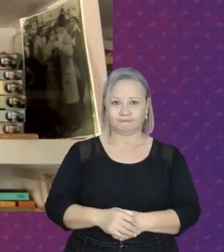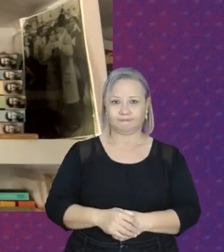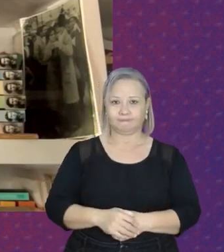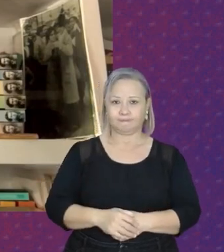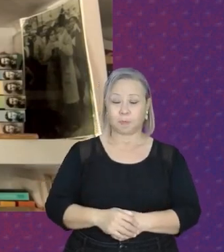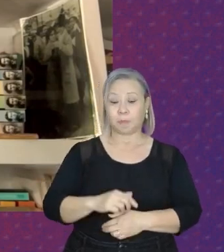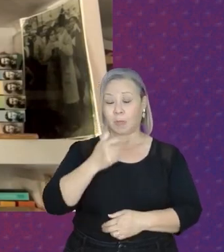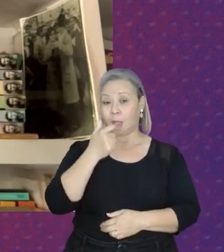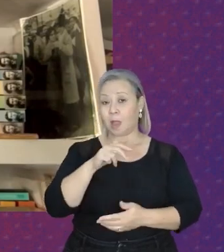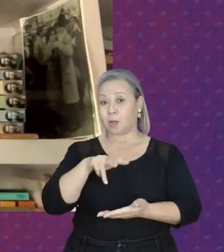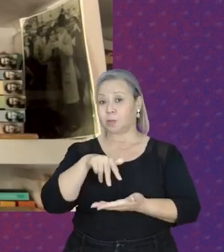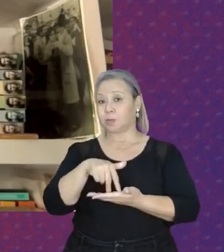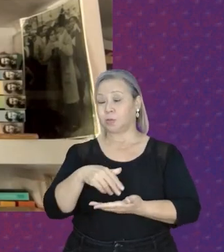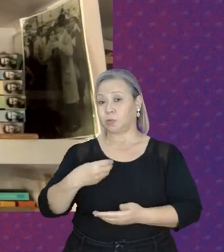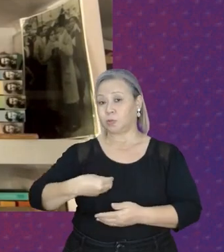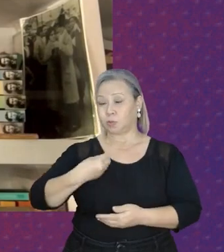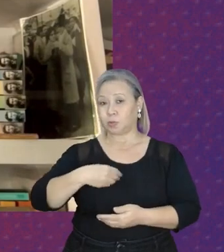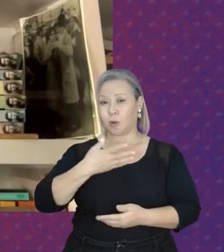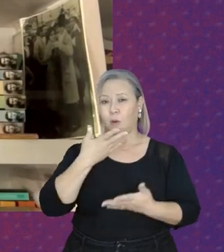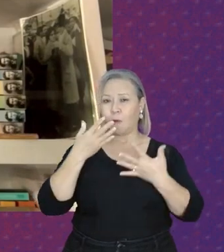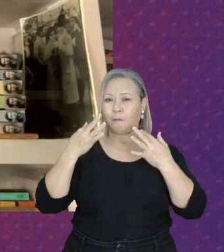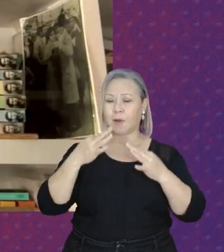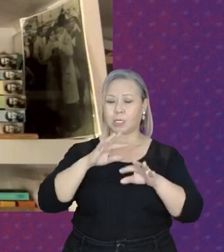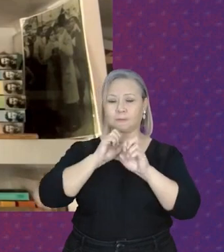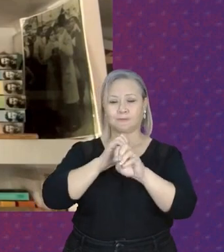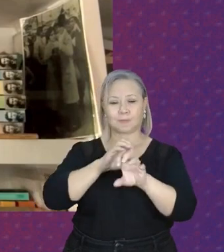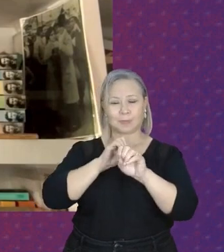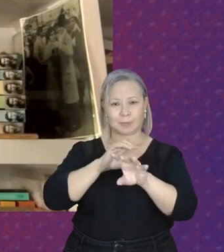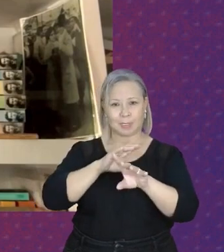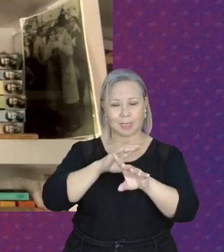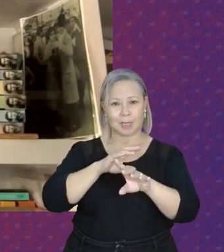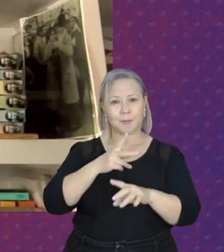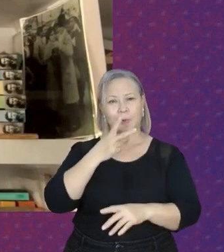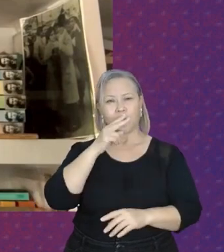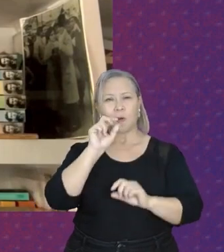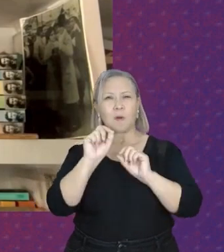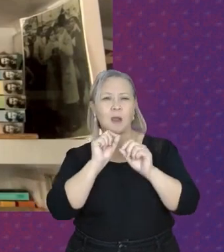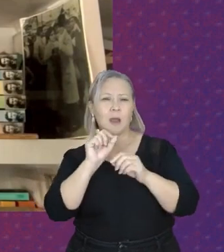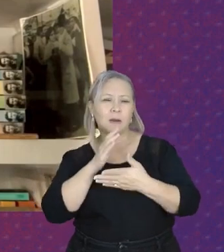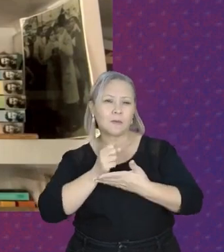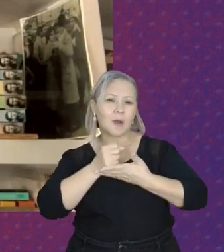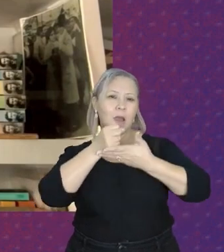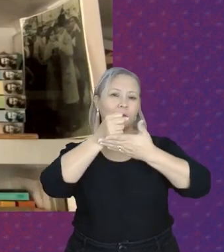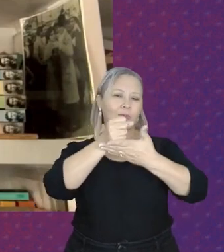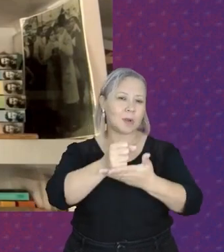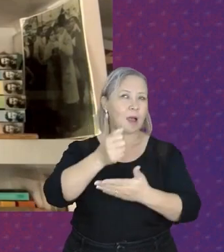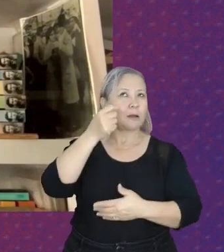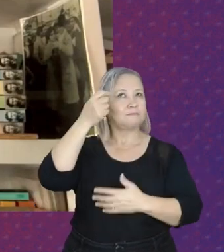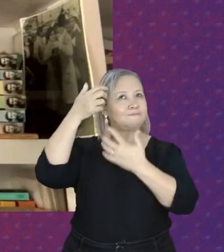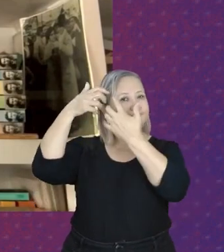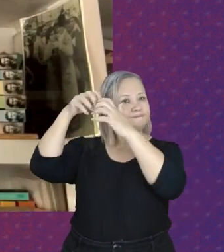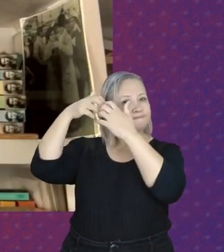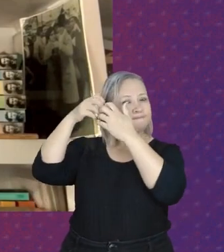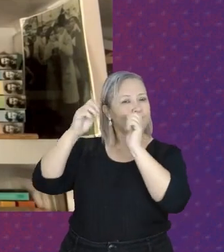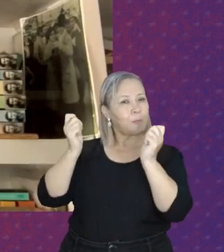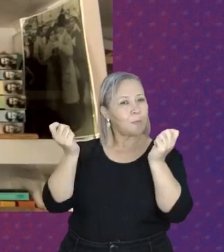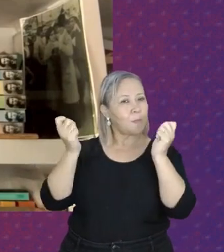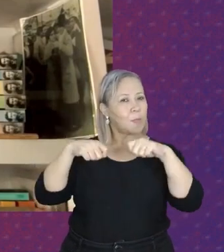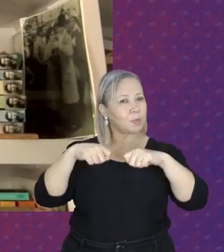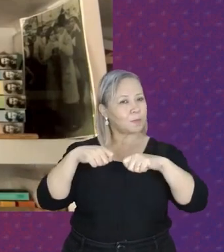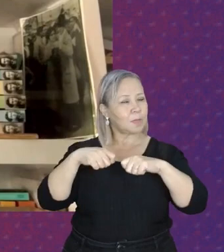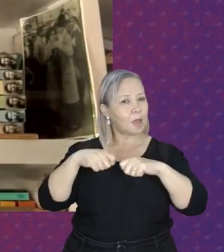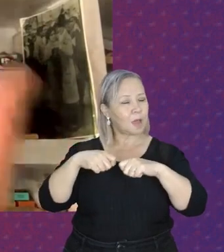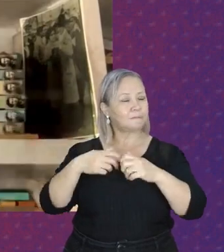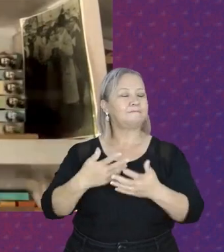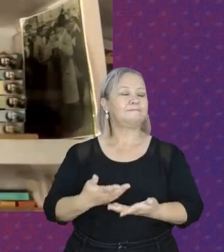estou muito feliz de poder dar essa aula, porque eu acho que ela vai nos ajudar a pensar em possibilidades e em questões, seja